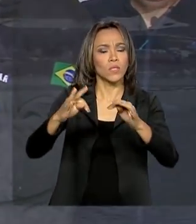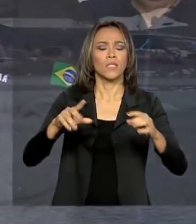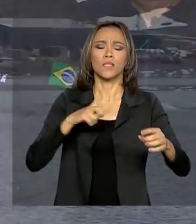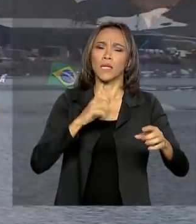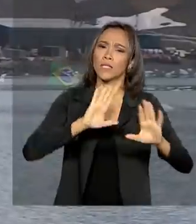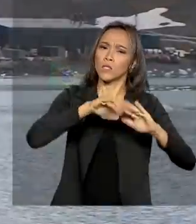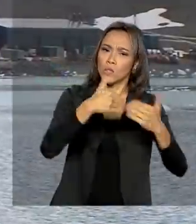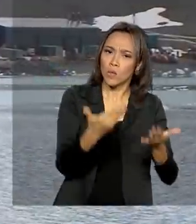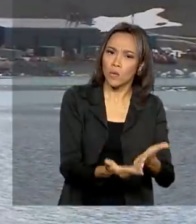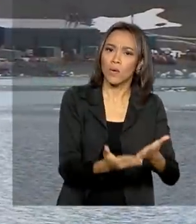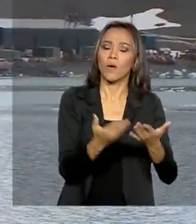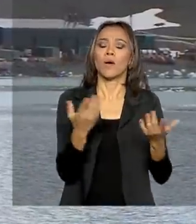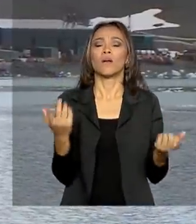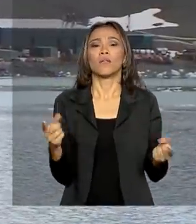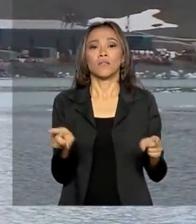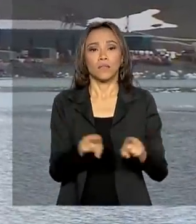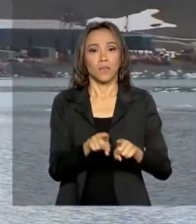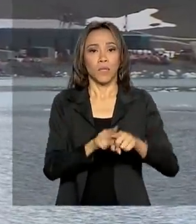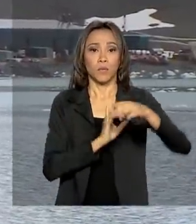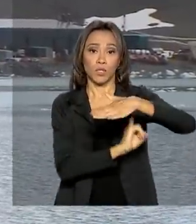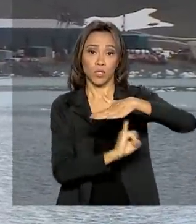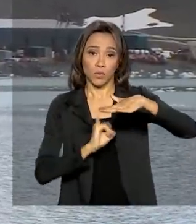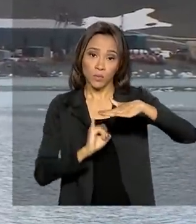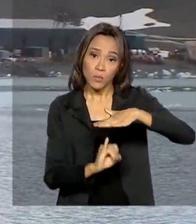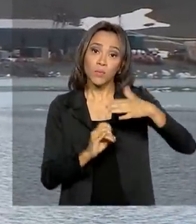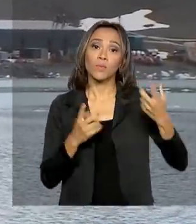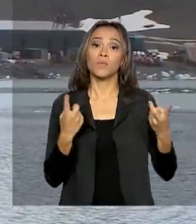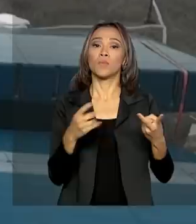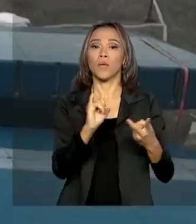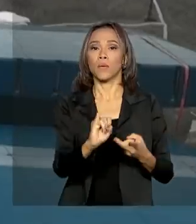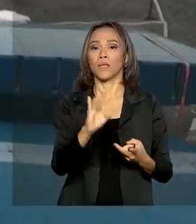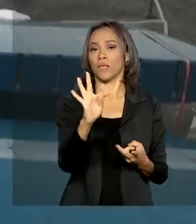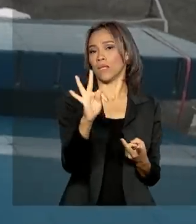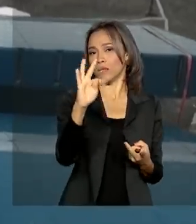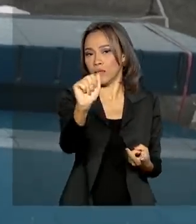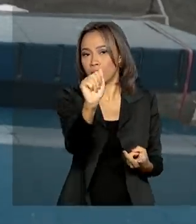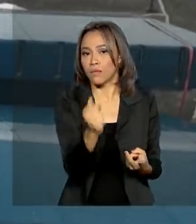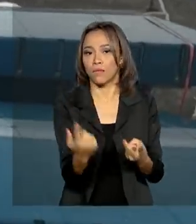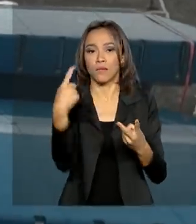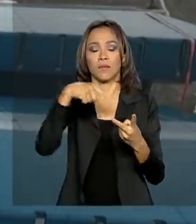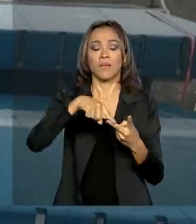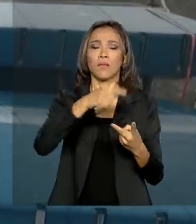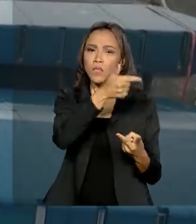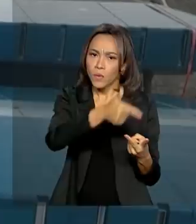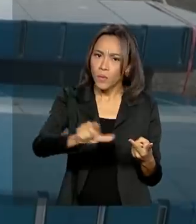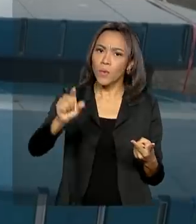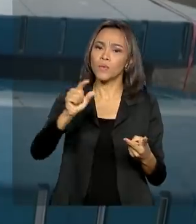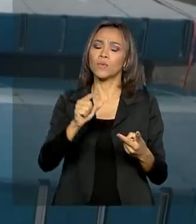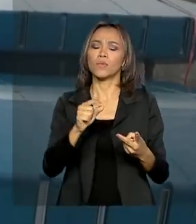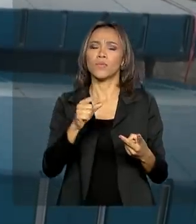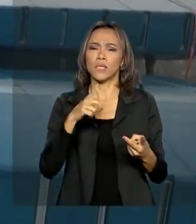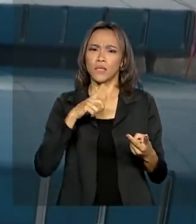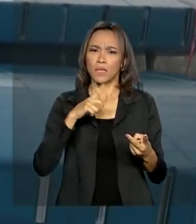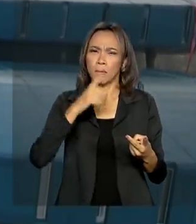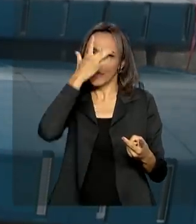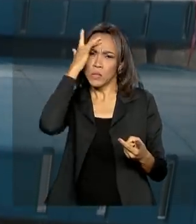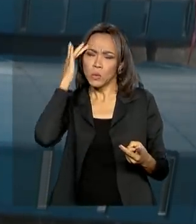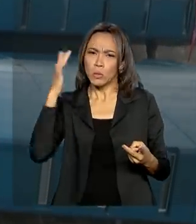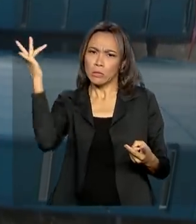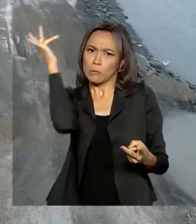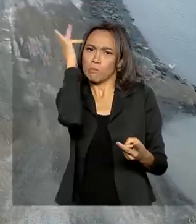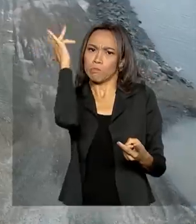como são o Instituto Tecnológico da Aeronáutica, o Instituto Militar de Engenharia, que fornecem gente especializada,